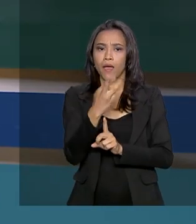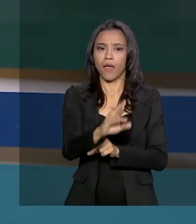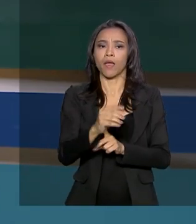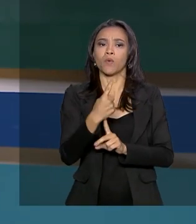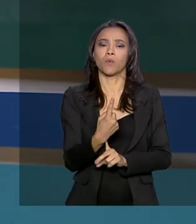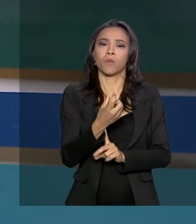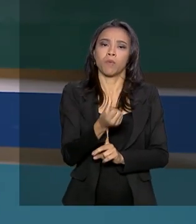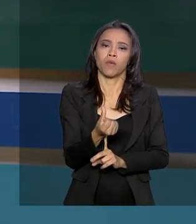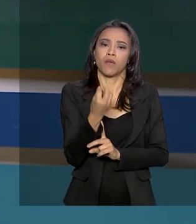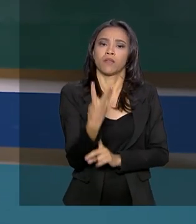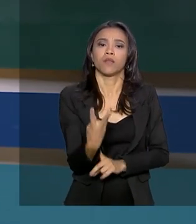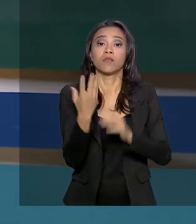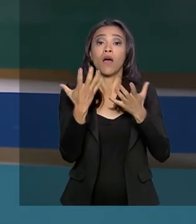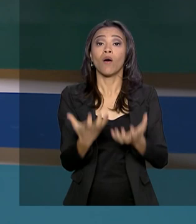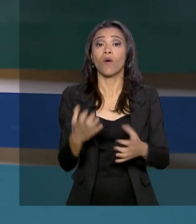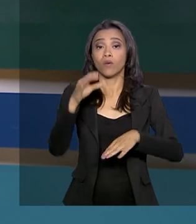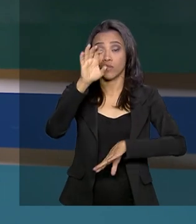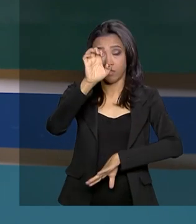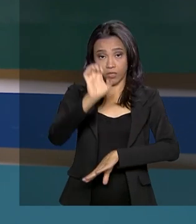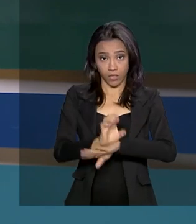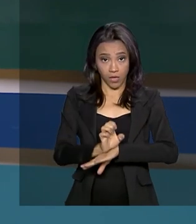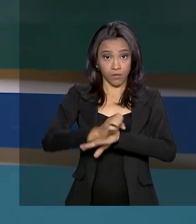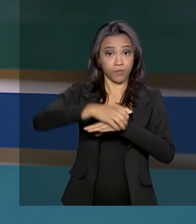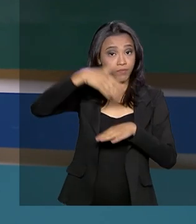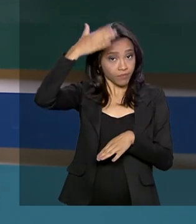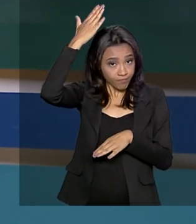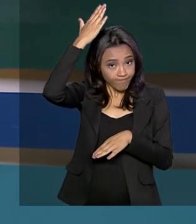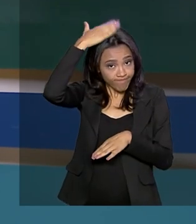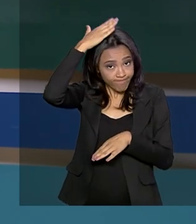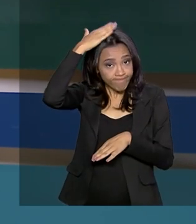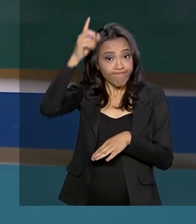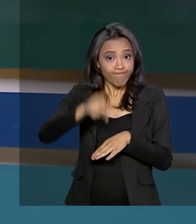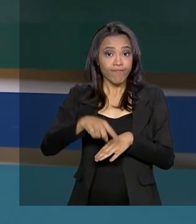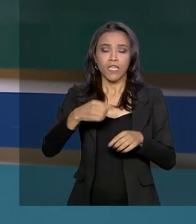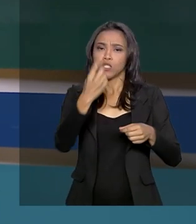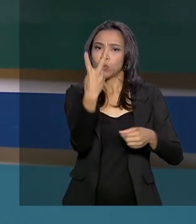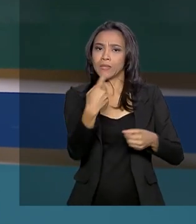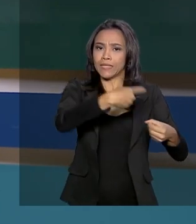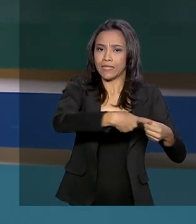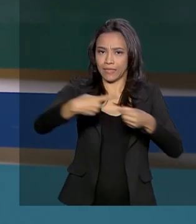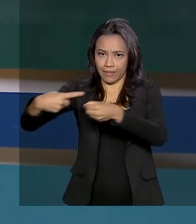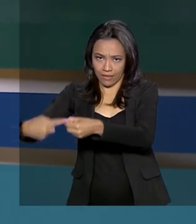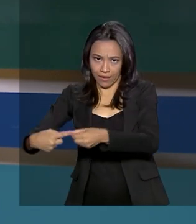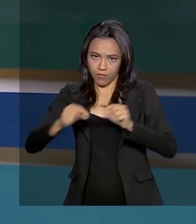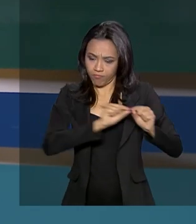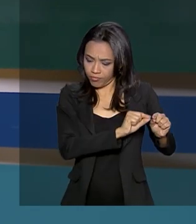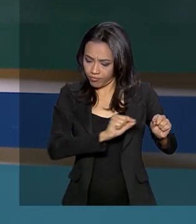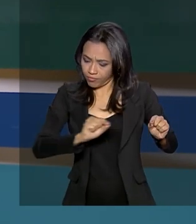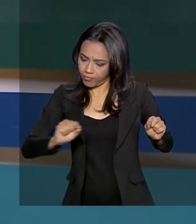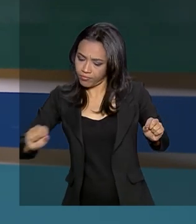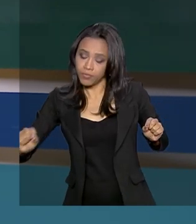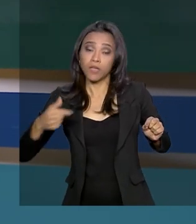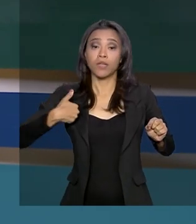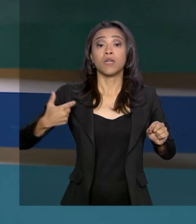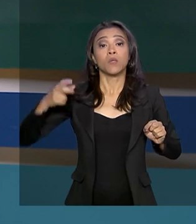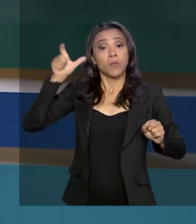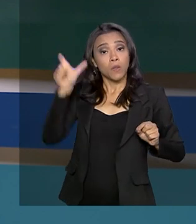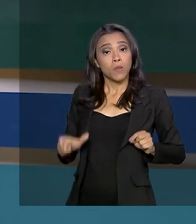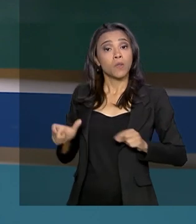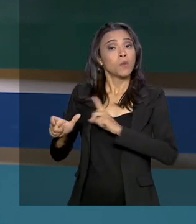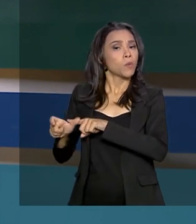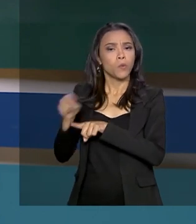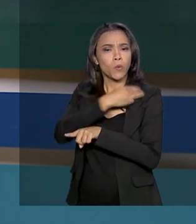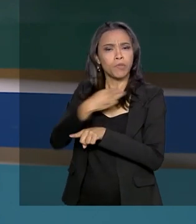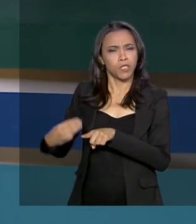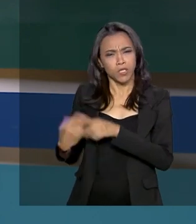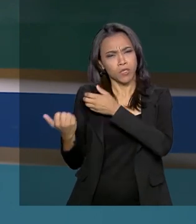-163 no Pará foi concluído entre as cidades de Moraes de Almeida e Miritituba. Segundo o ministro da Infraestrutura, Tarcísio Gomes